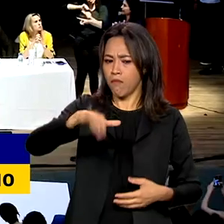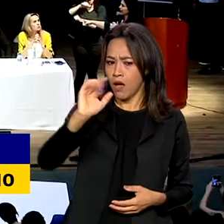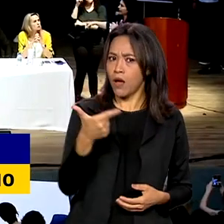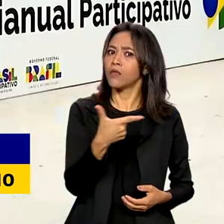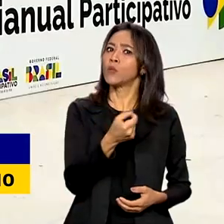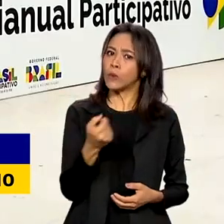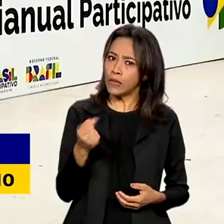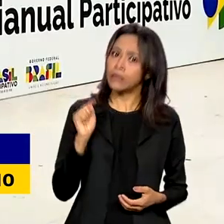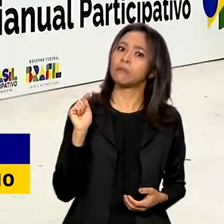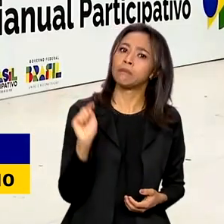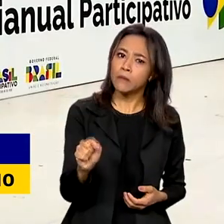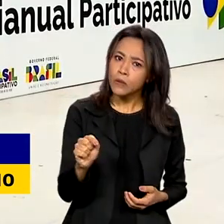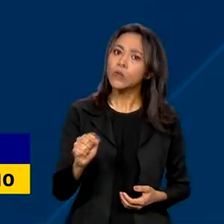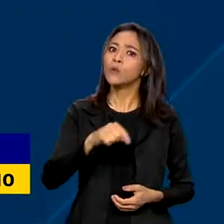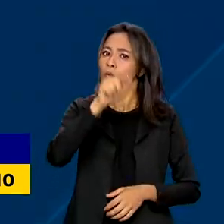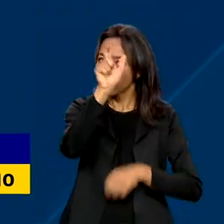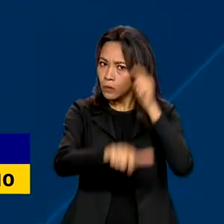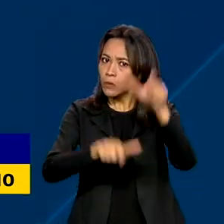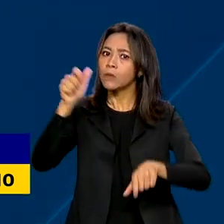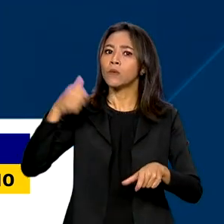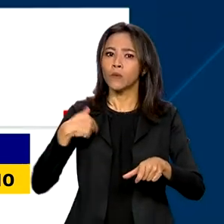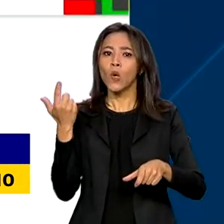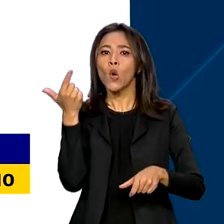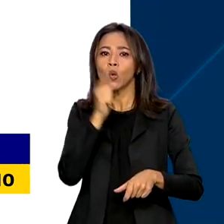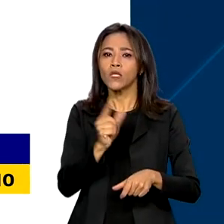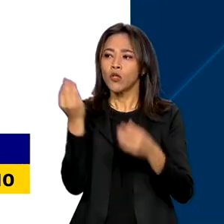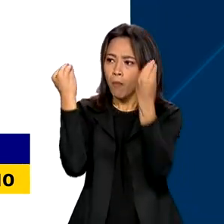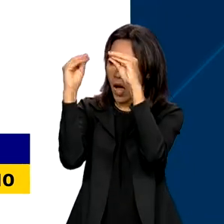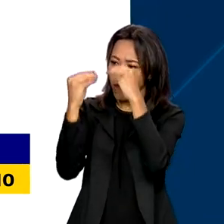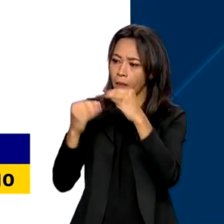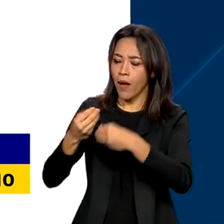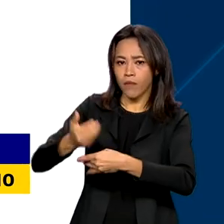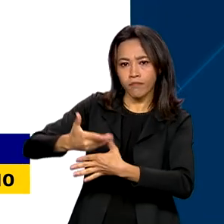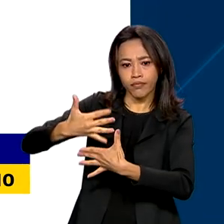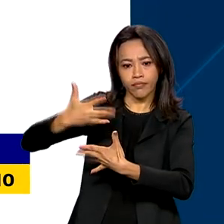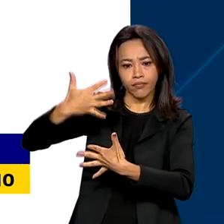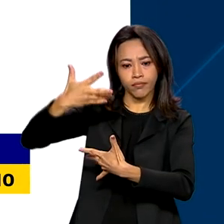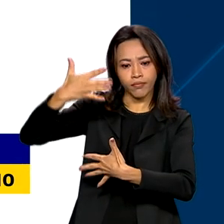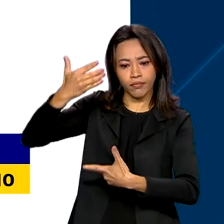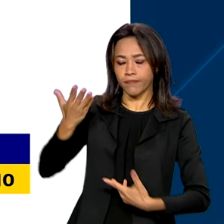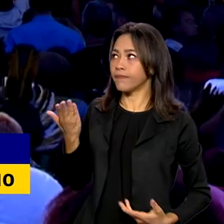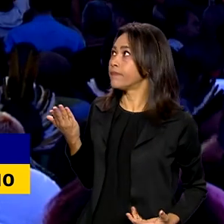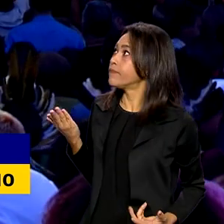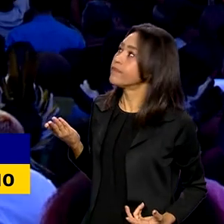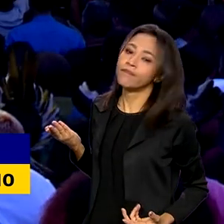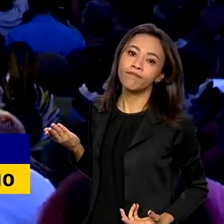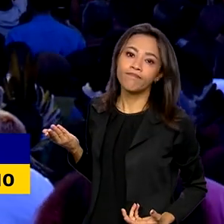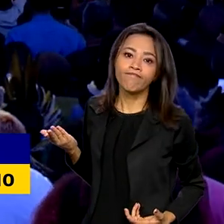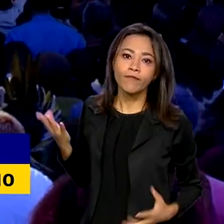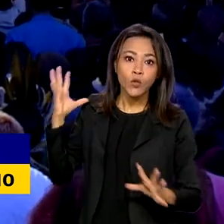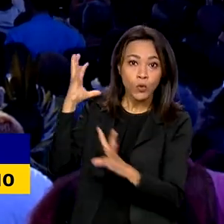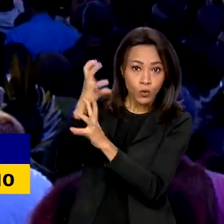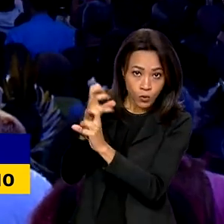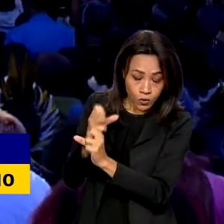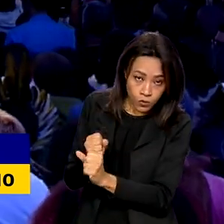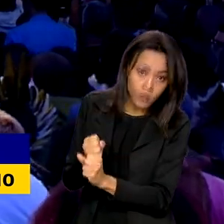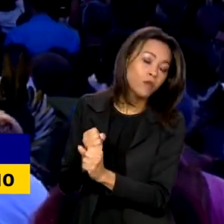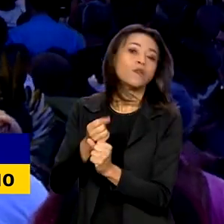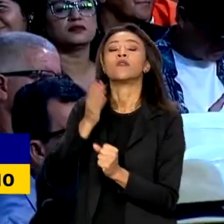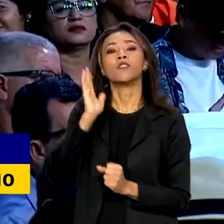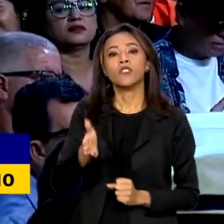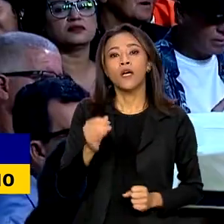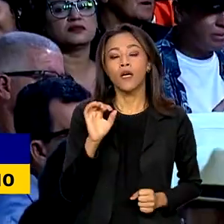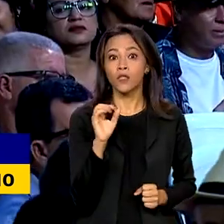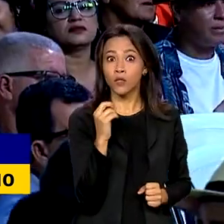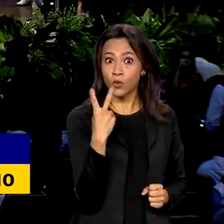mil brasileiros contribuíram de forma digital e direta na plataforma GovBR. No total, já são mais